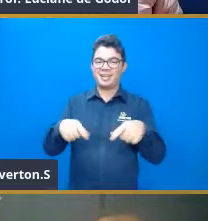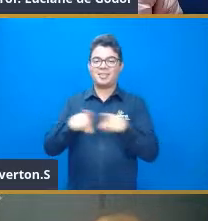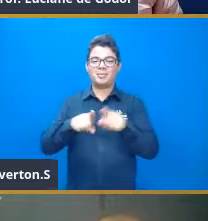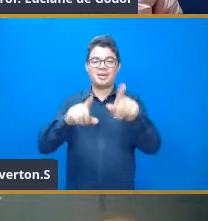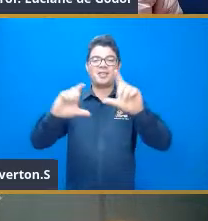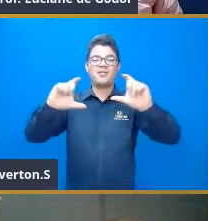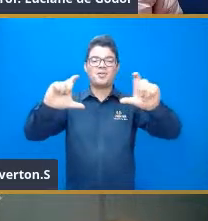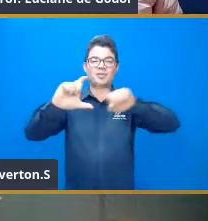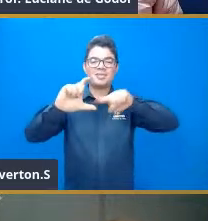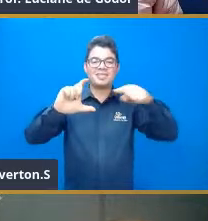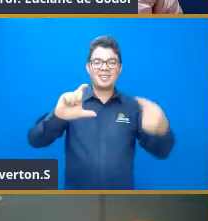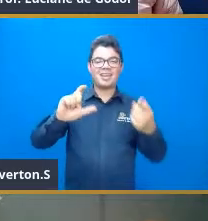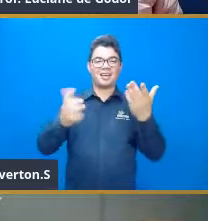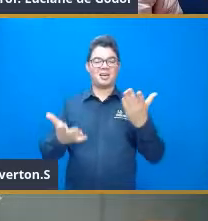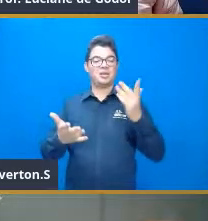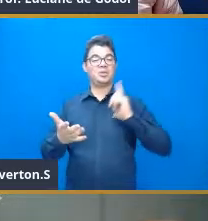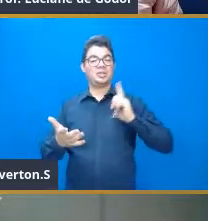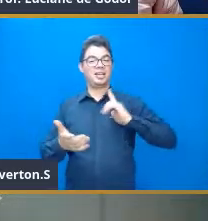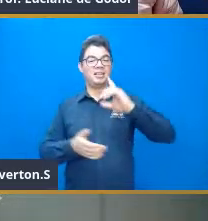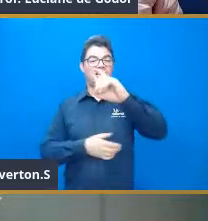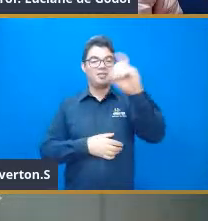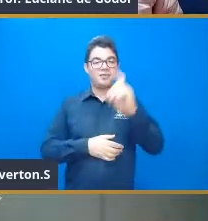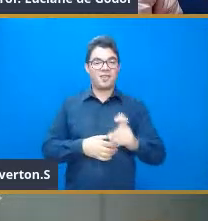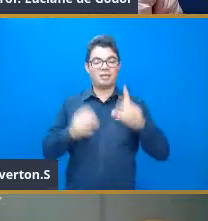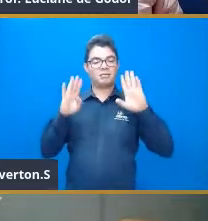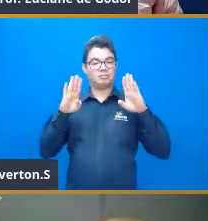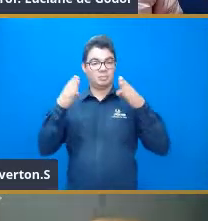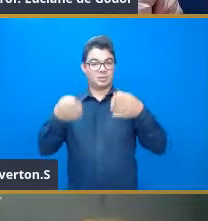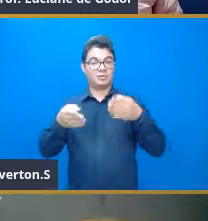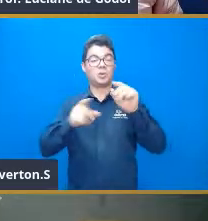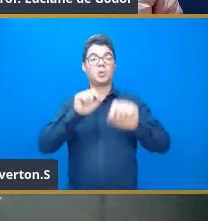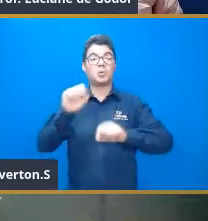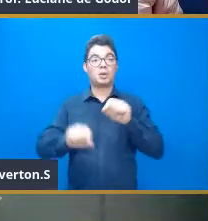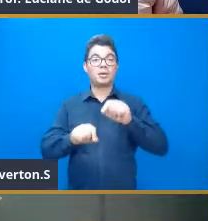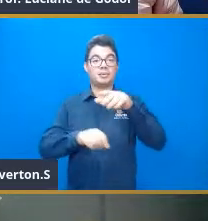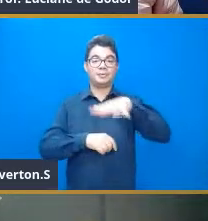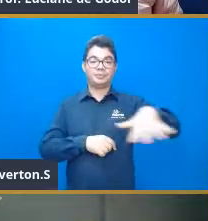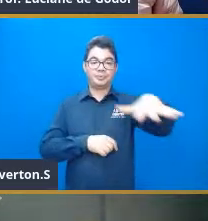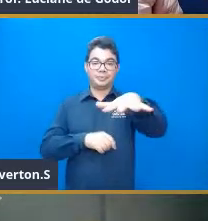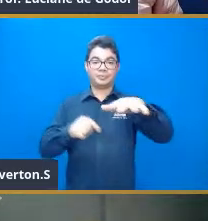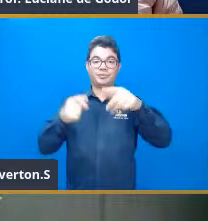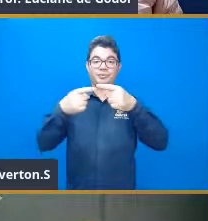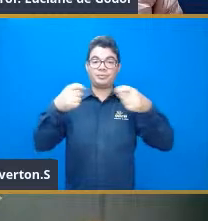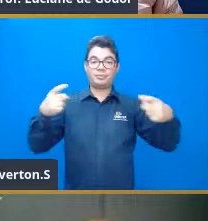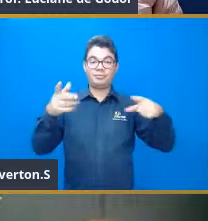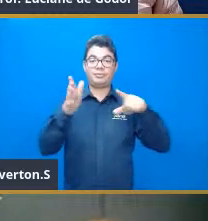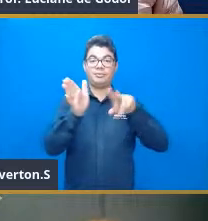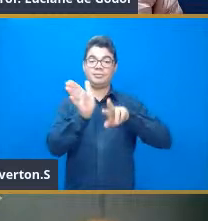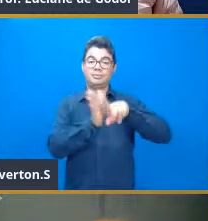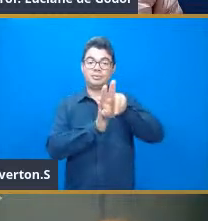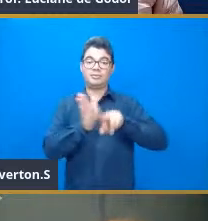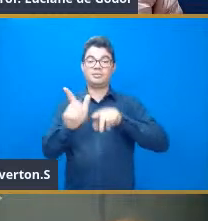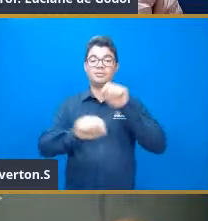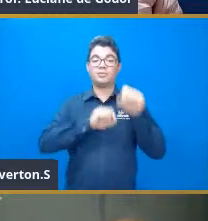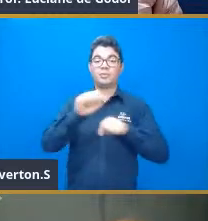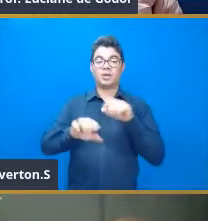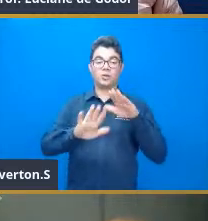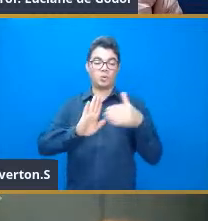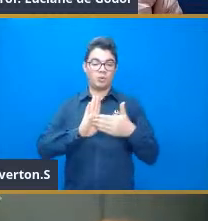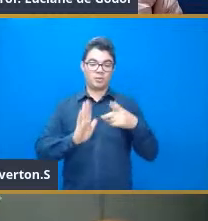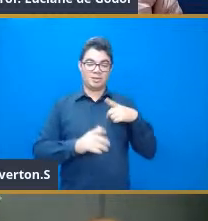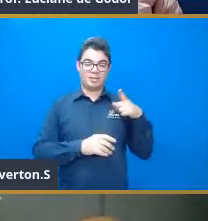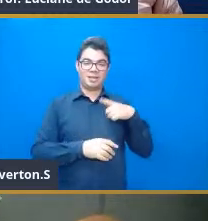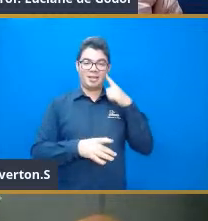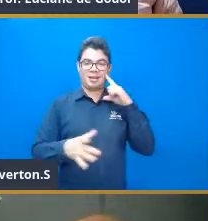derivadas e, claro, especificamente para a área de ciências biológicas, mas são aplicações que todos nós estamos diretamente